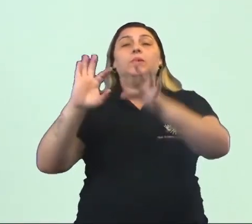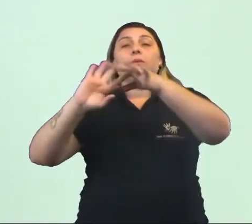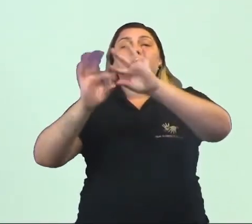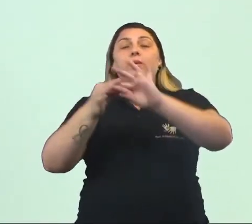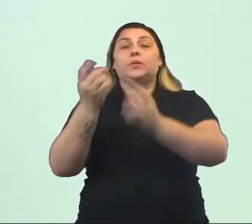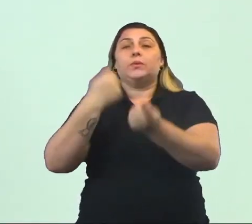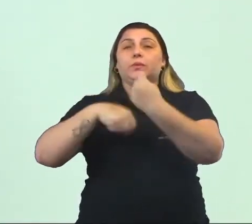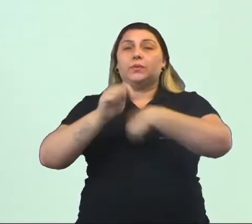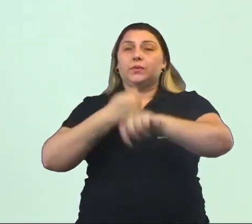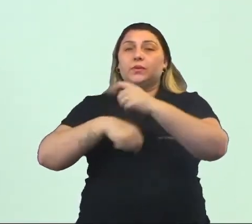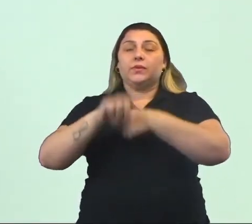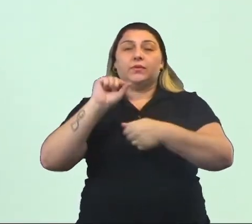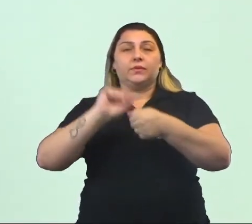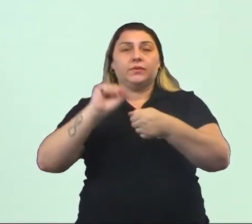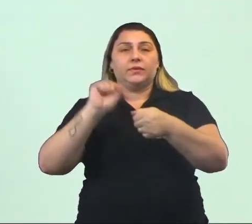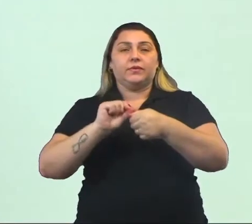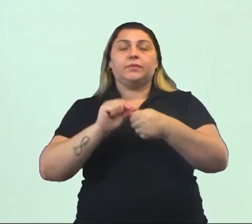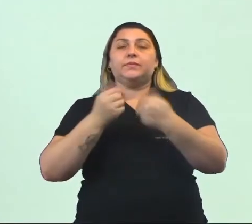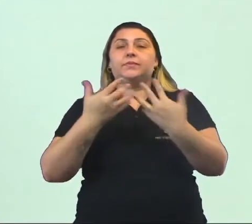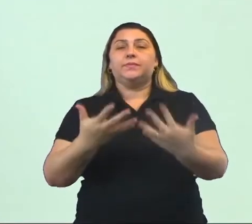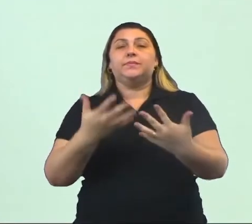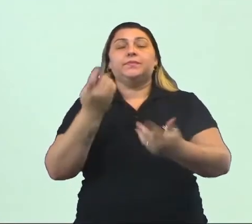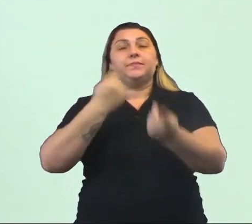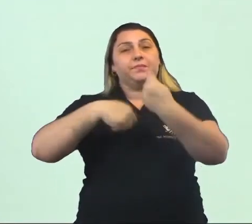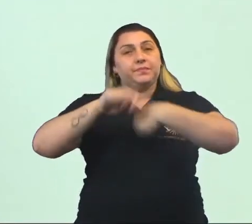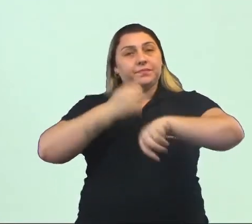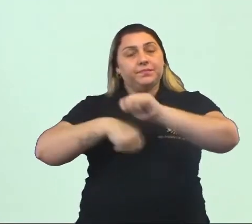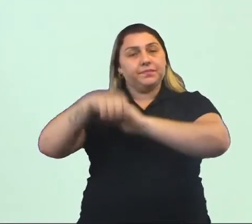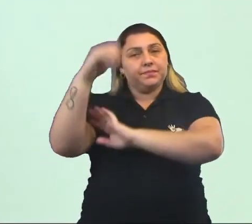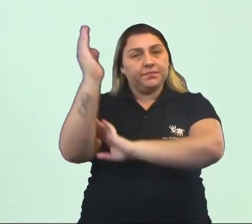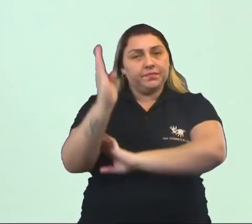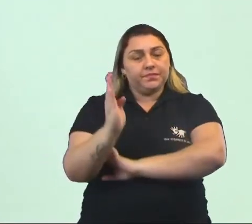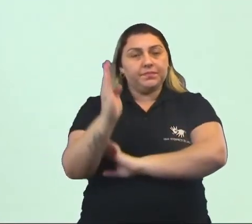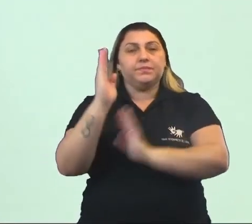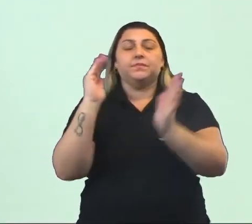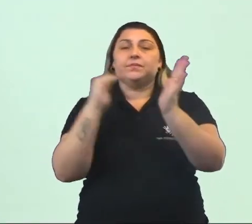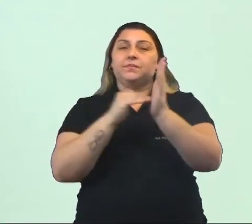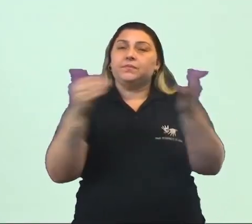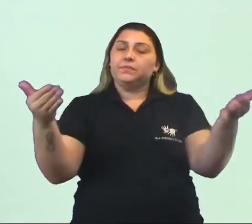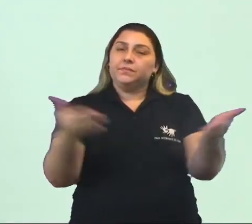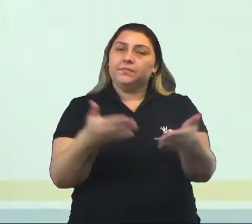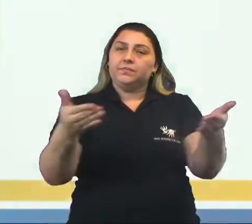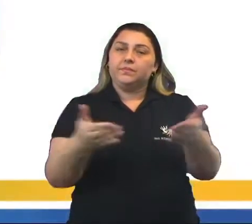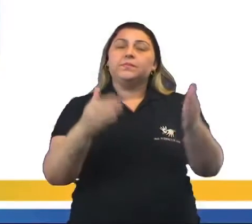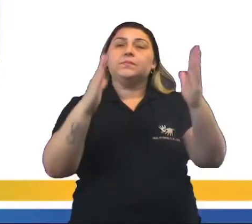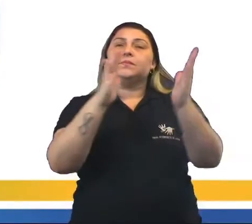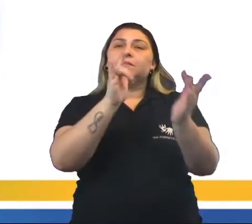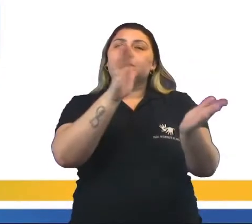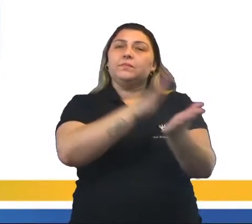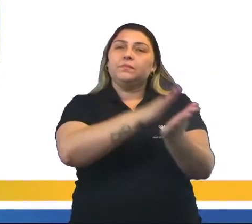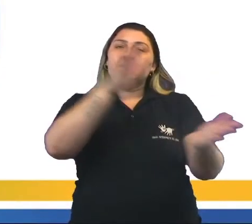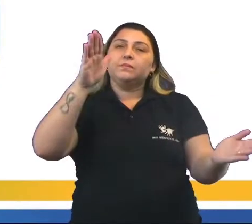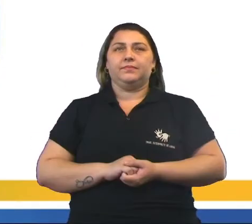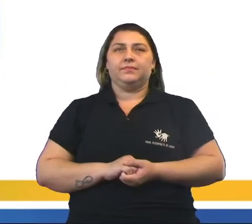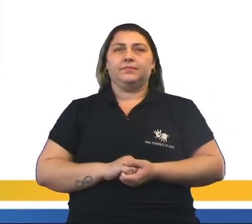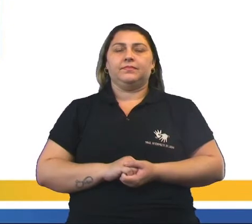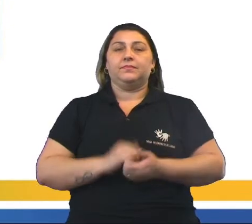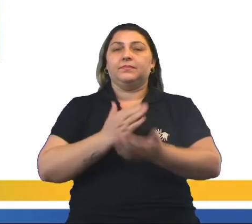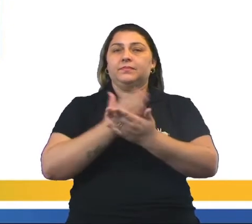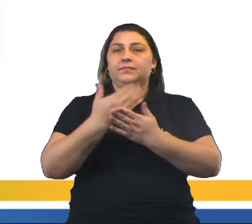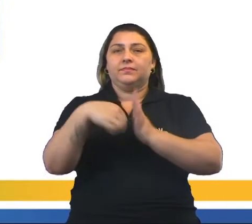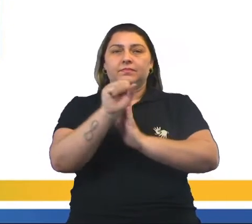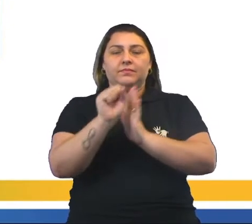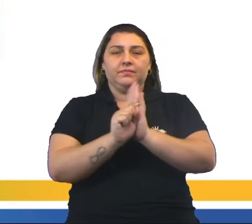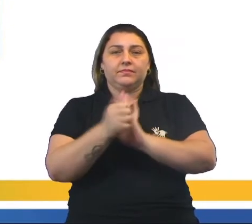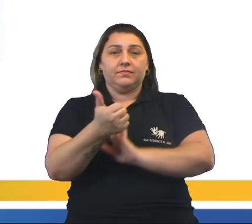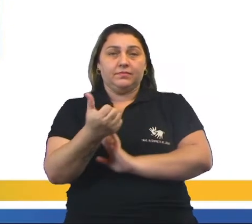econômicos fizeram parte da economia brasileira e até hoje sentimos reflexo disso. Então, no início